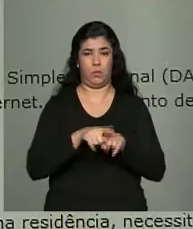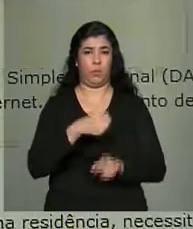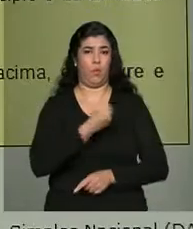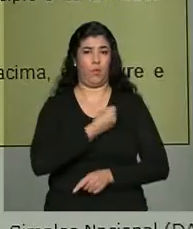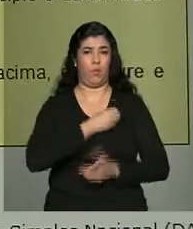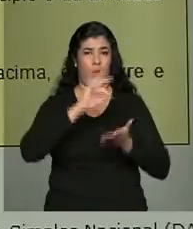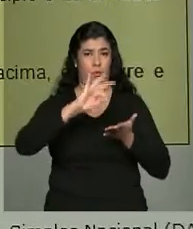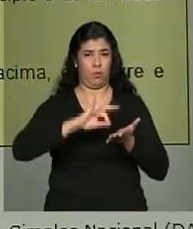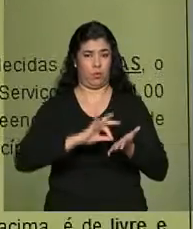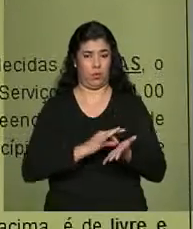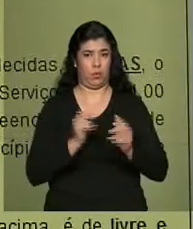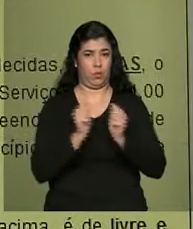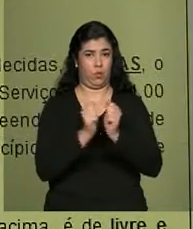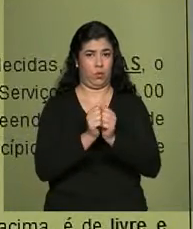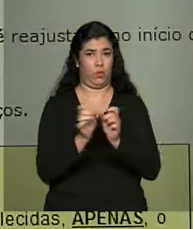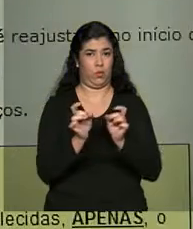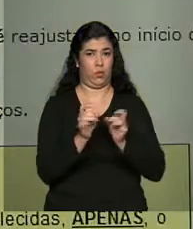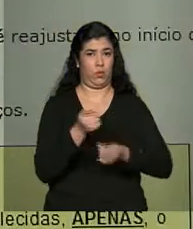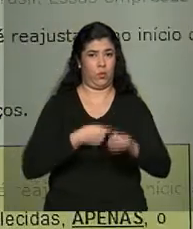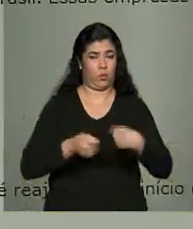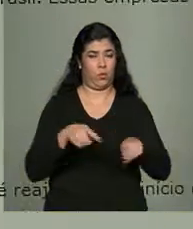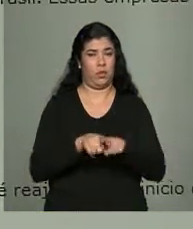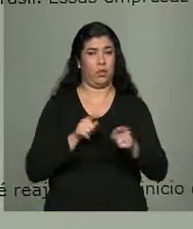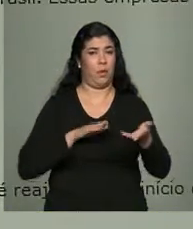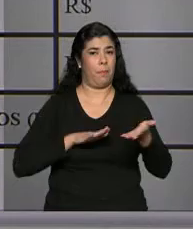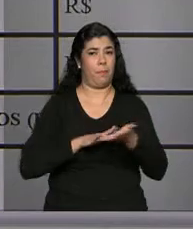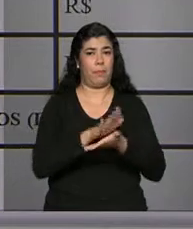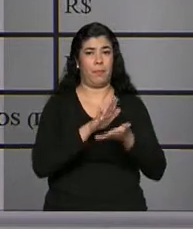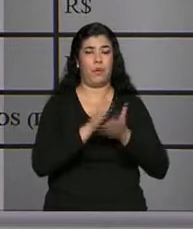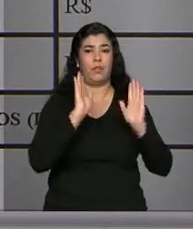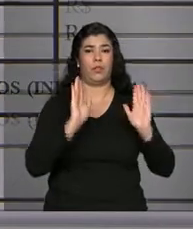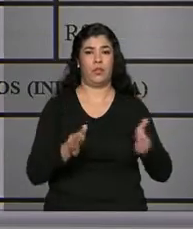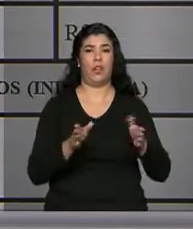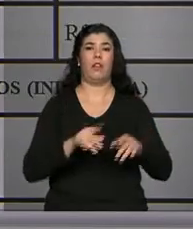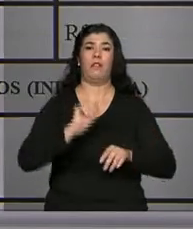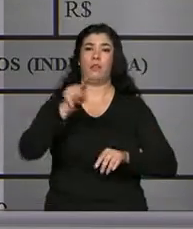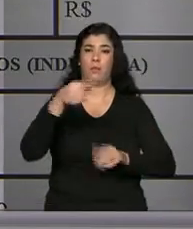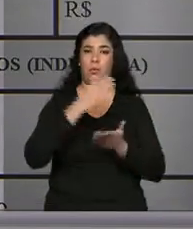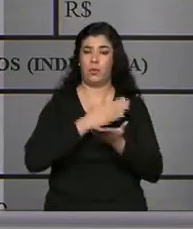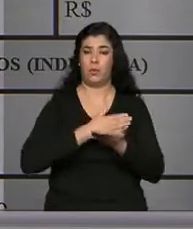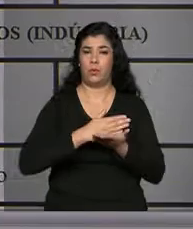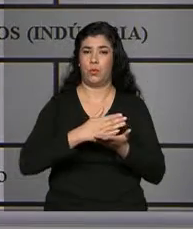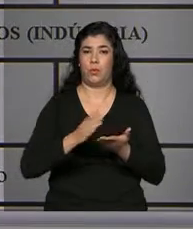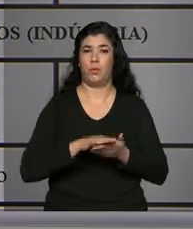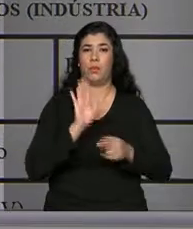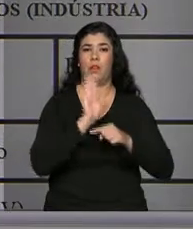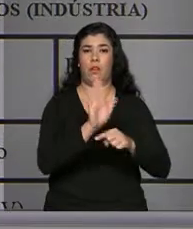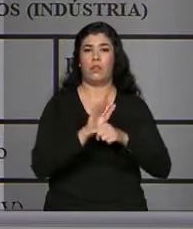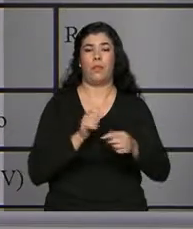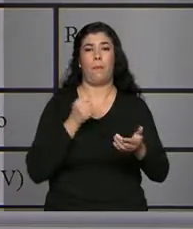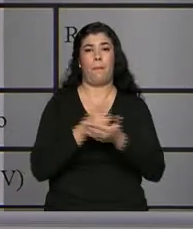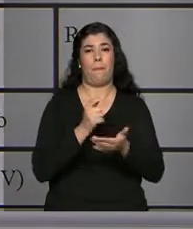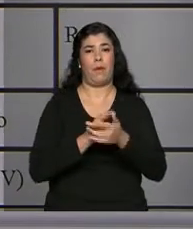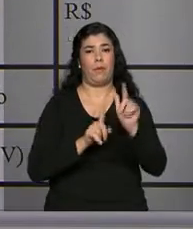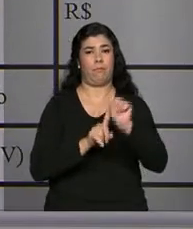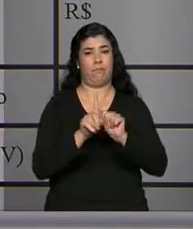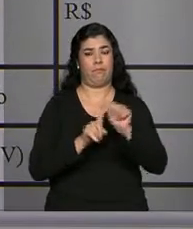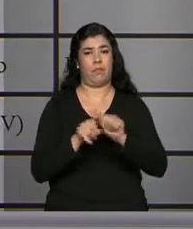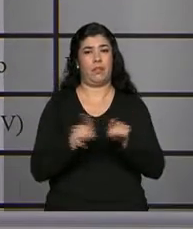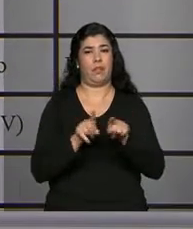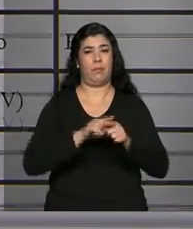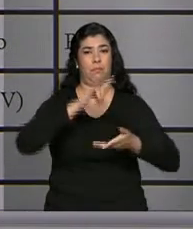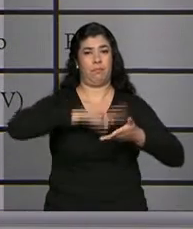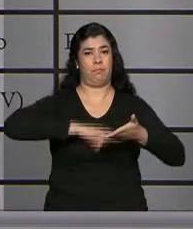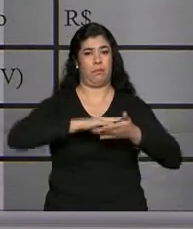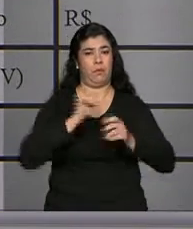inscrição na junta comercial são obtidos imediatamente. A partir daí, basta fazer a contribuição mensal e a declaração